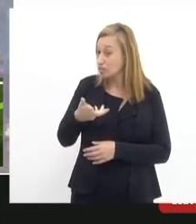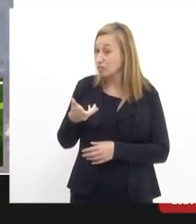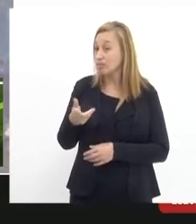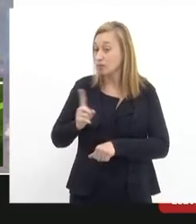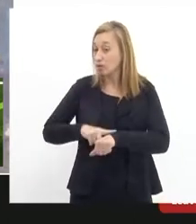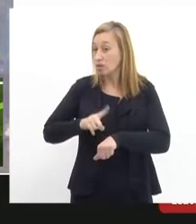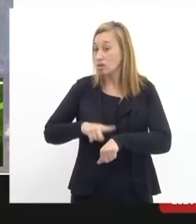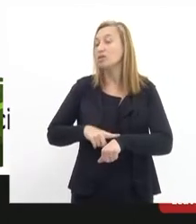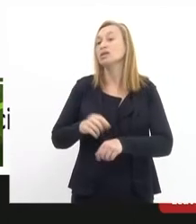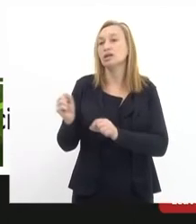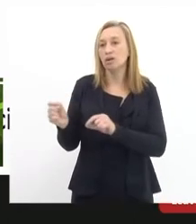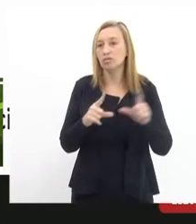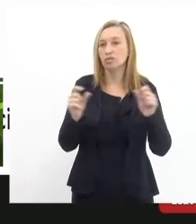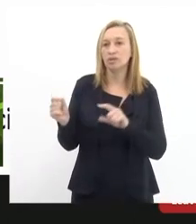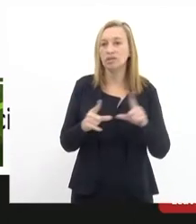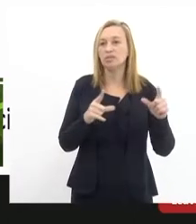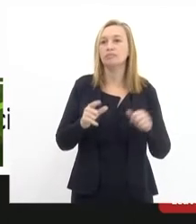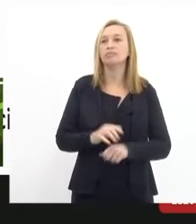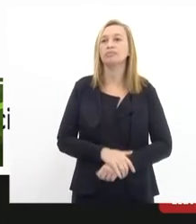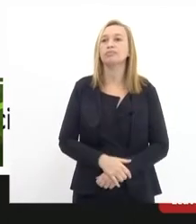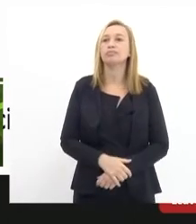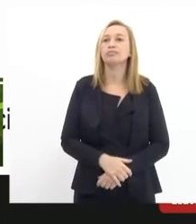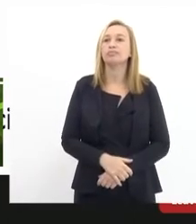Vamos passando, João Schausten.